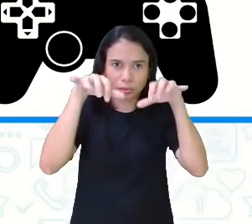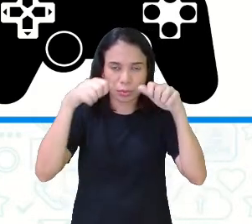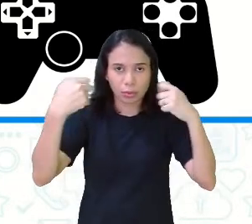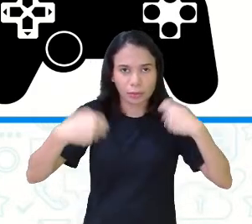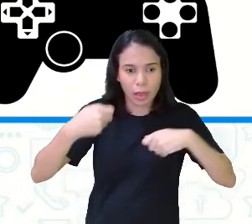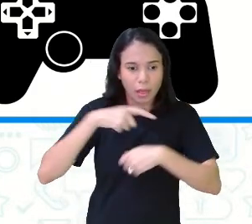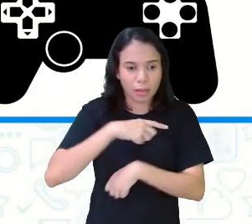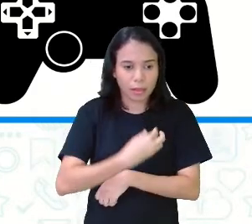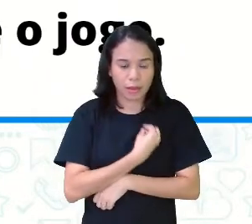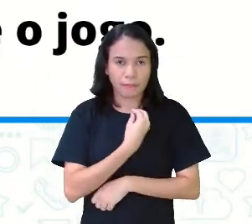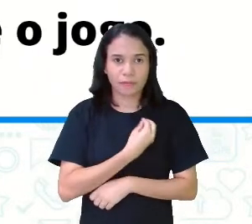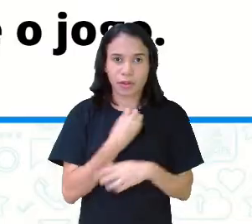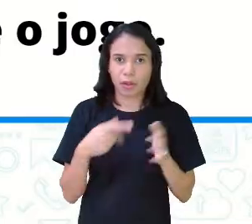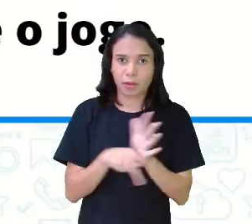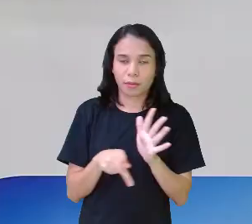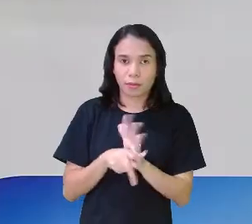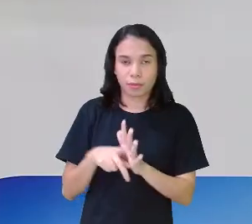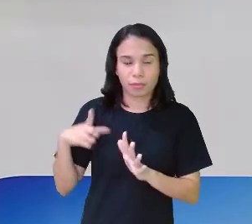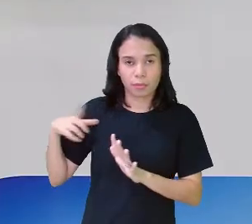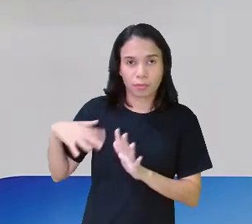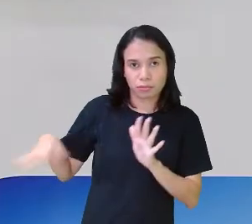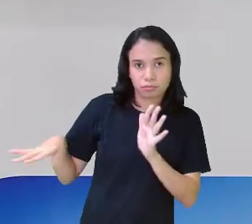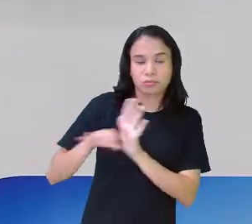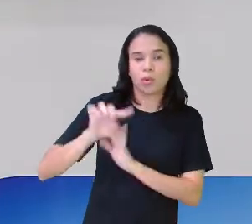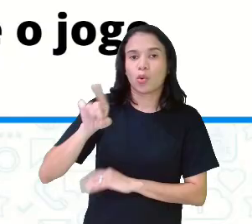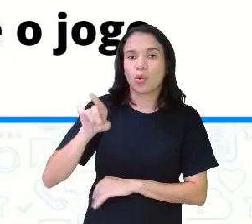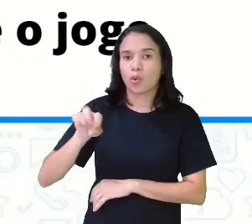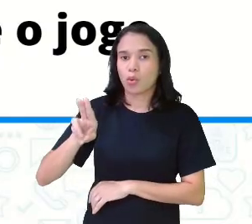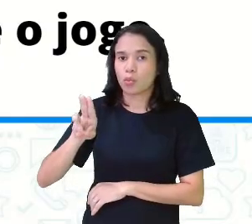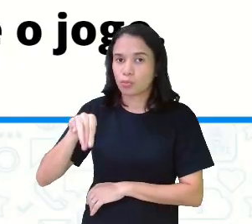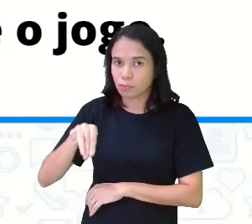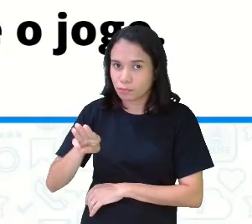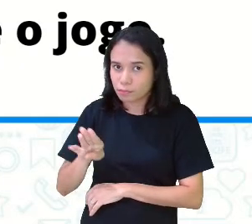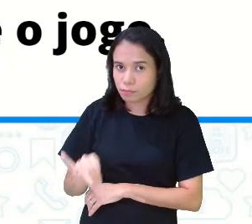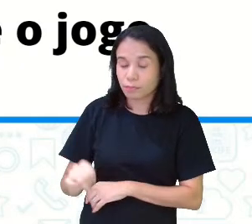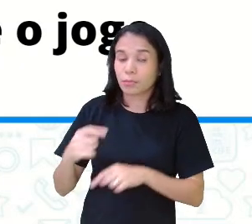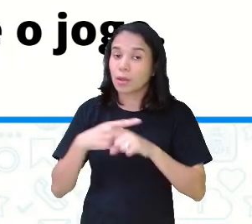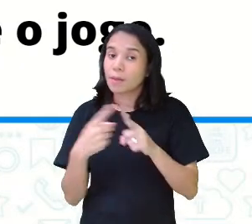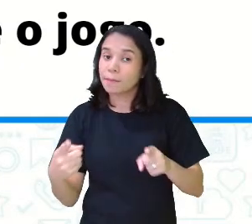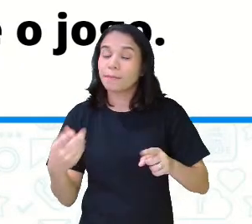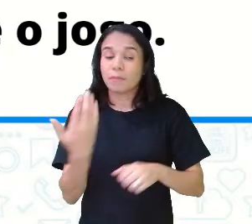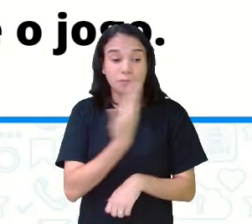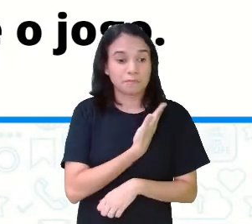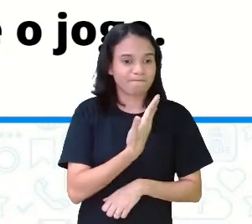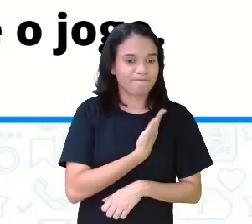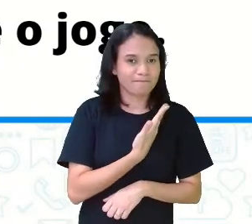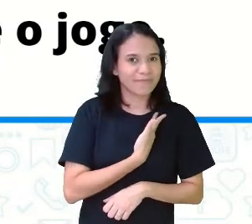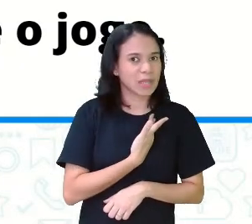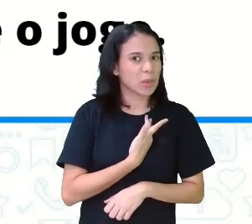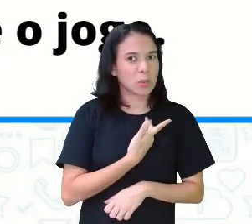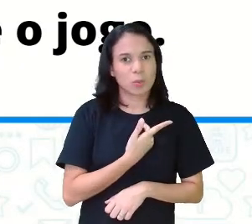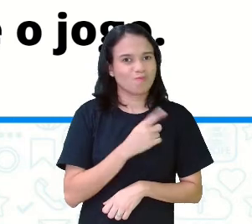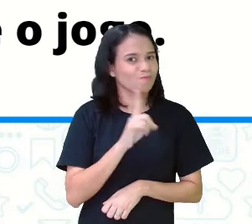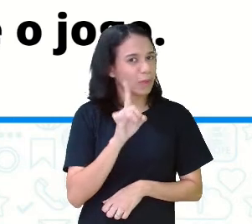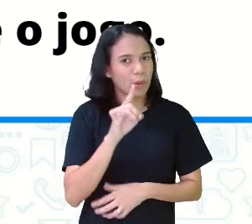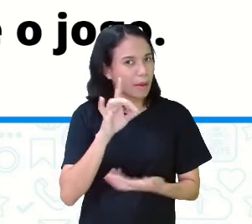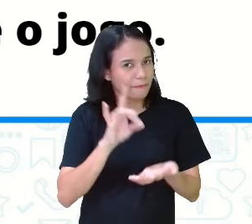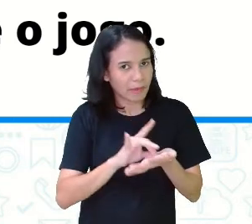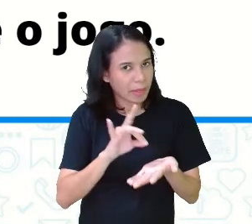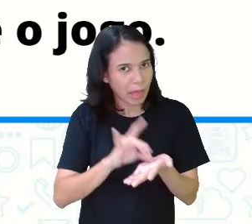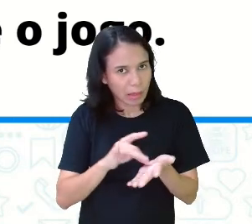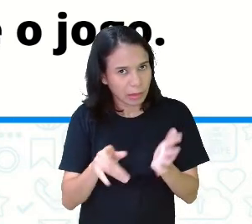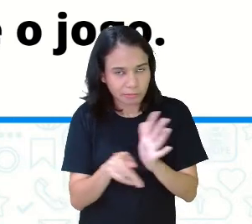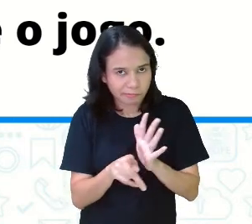sobreviver ao ataque de zumbis. No entanto, um dos amigos não é tão amigo quanto a gente